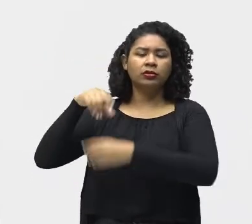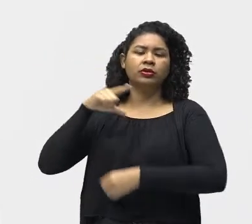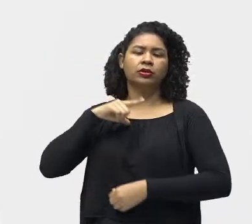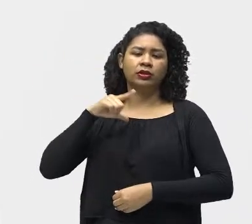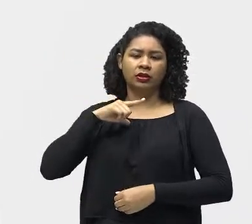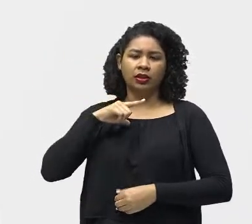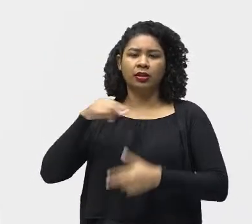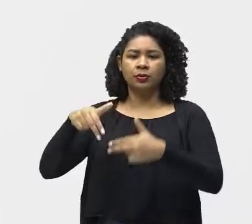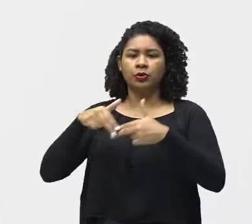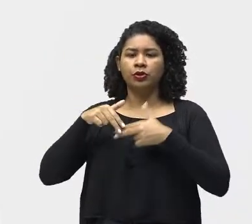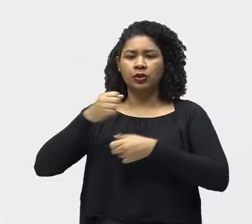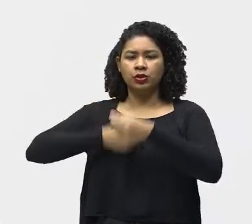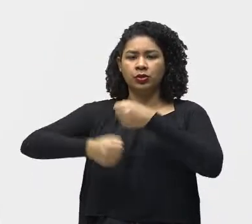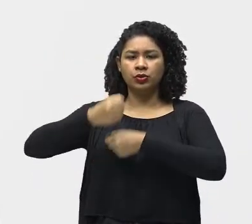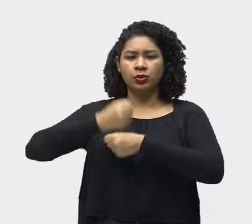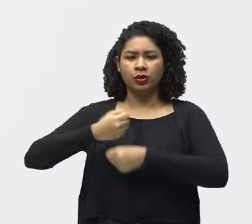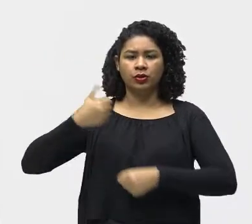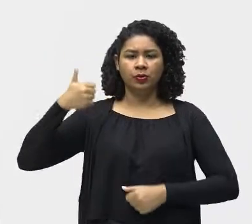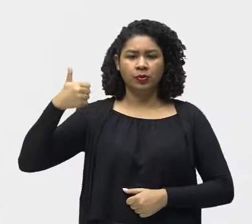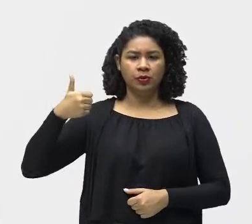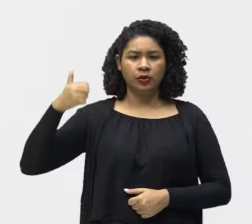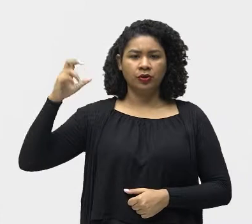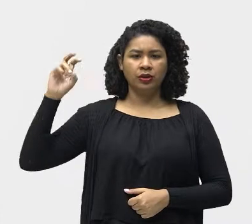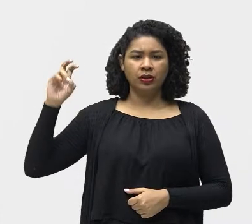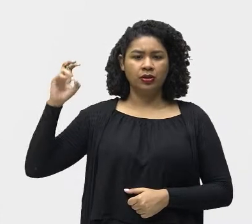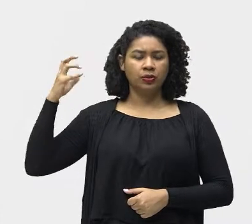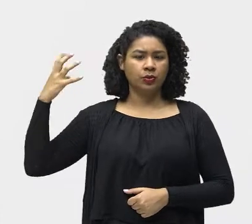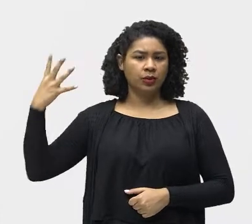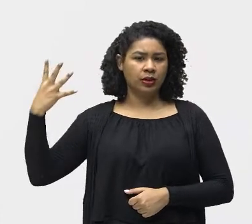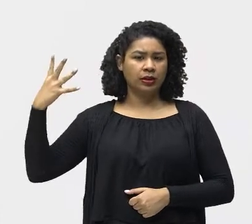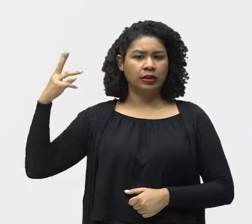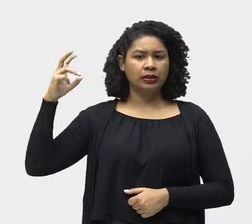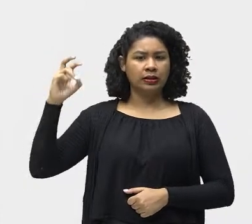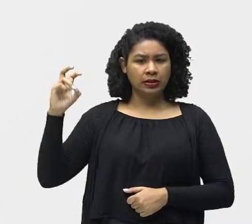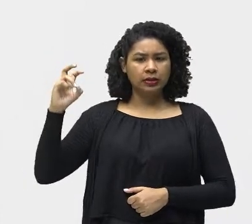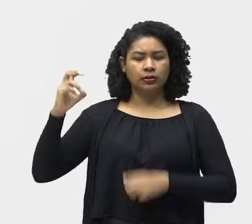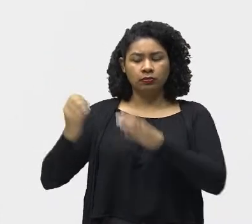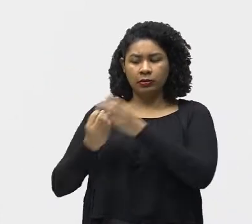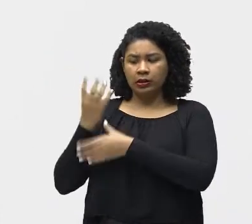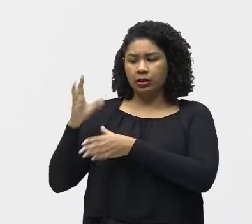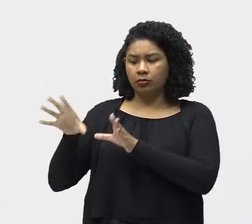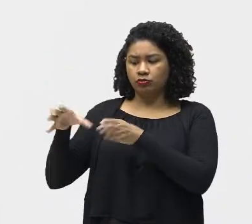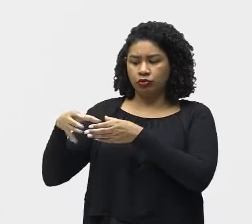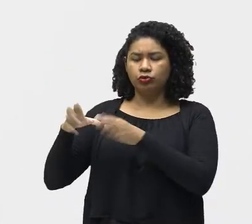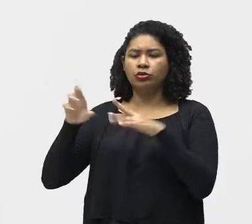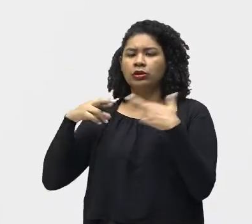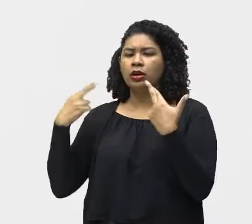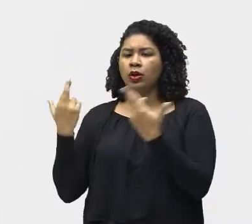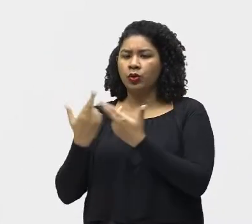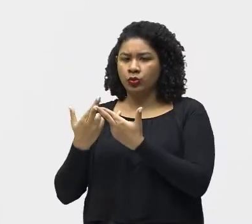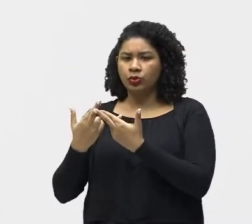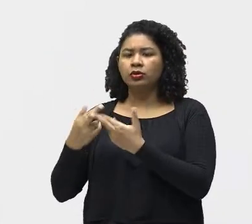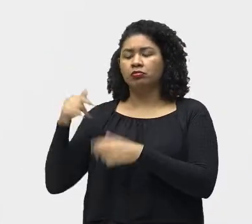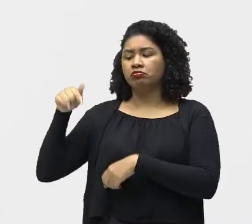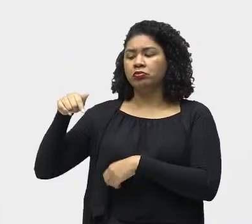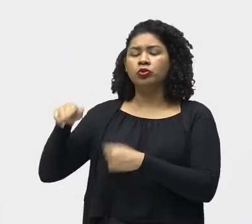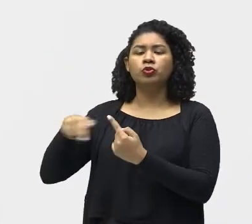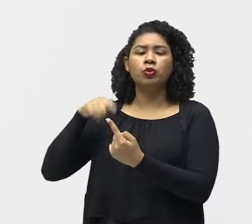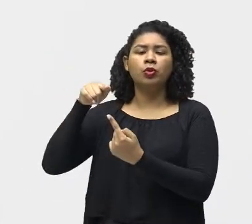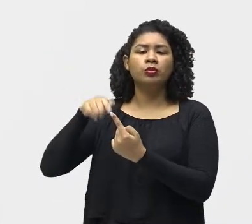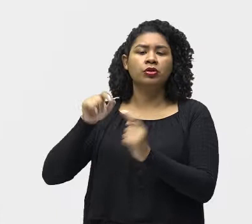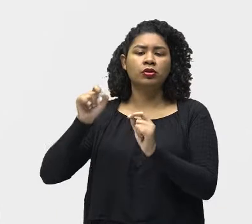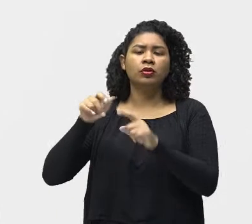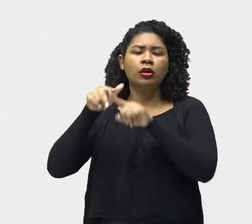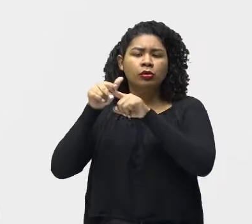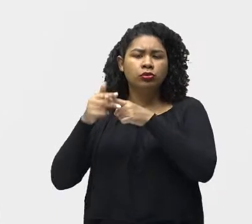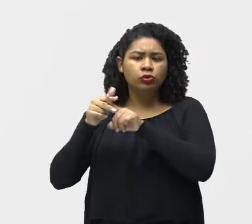em 1545 com o Conselho de Trento. Seu objetivo era reformar a própria Igreja